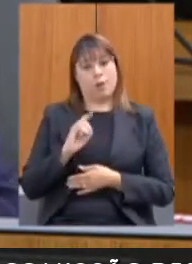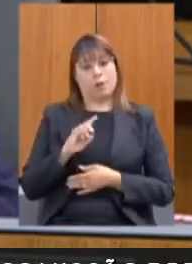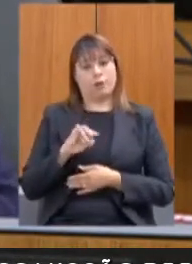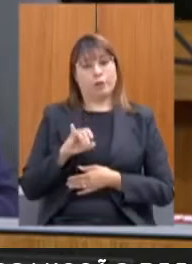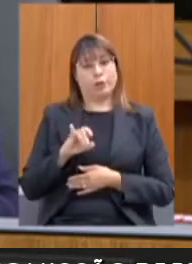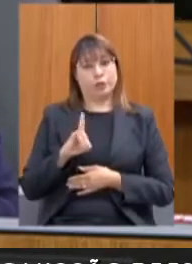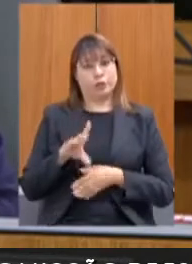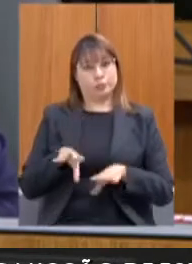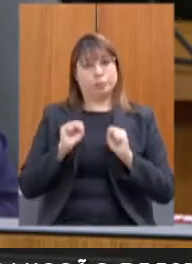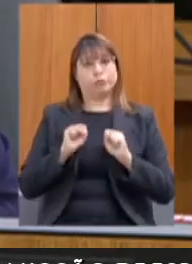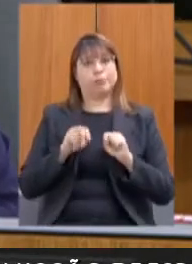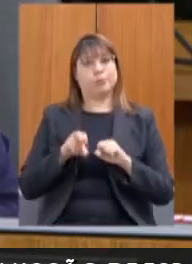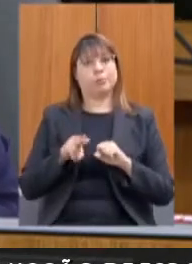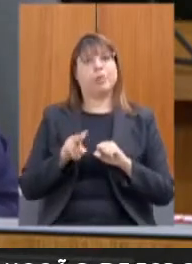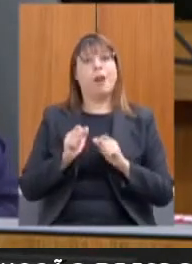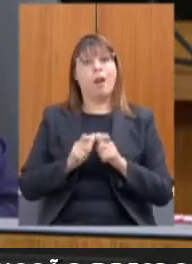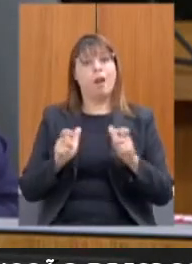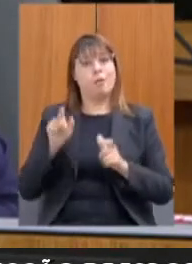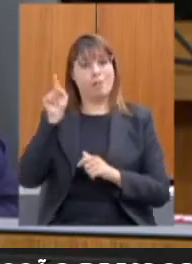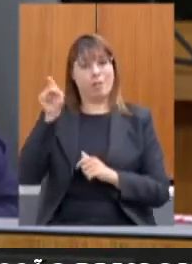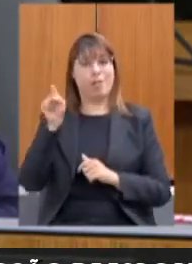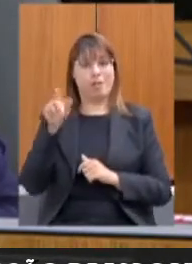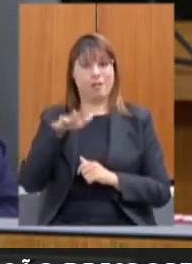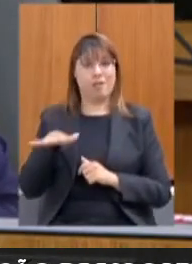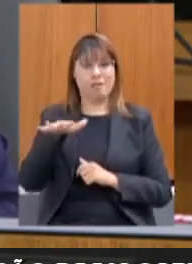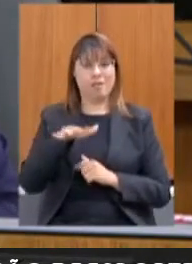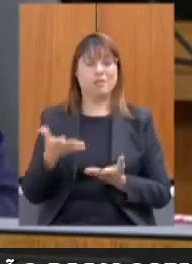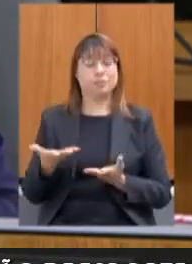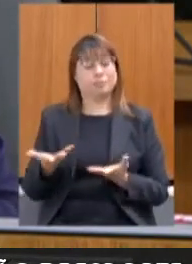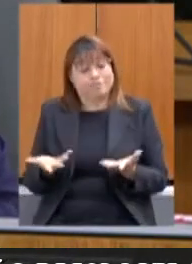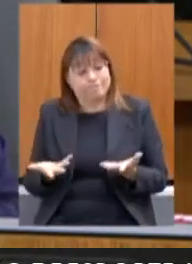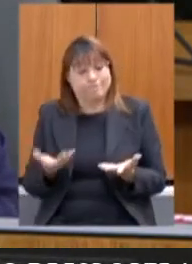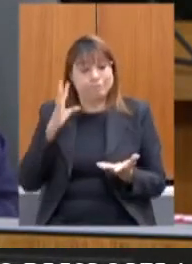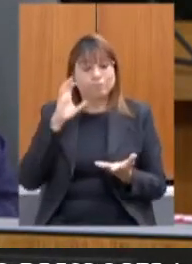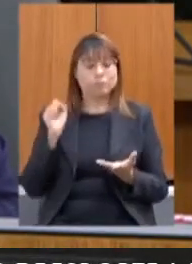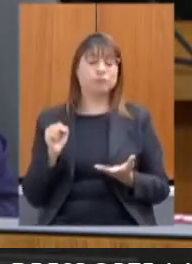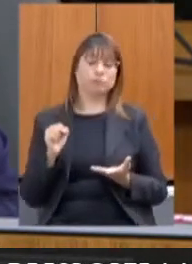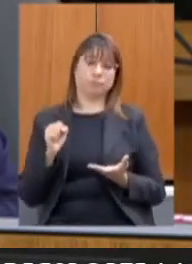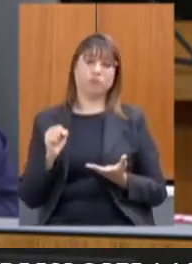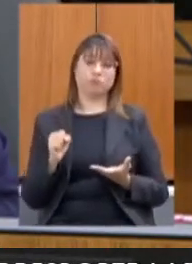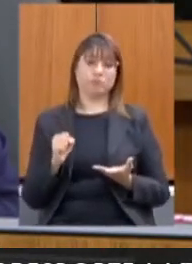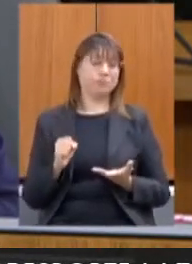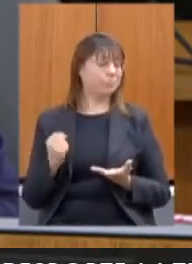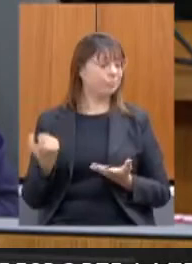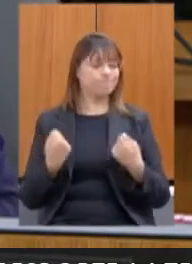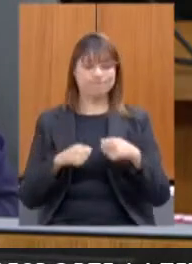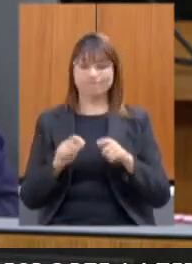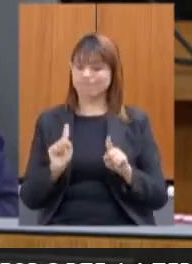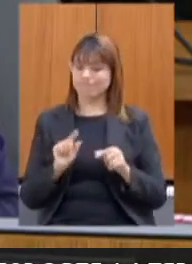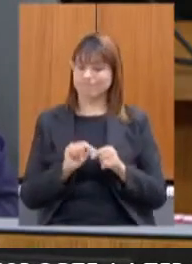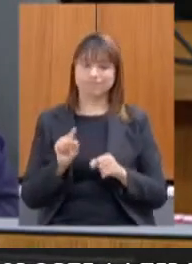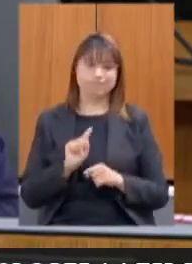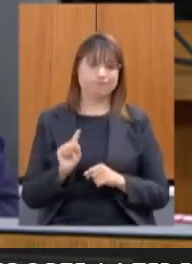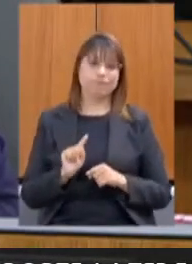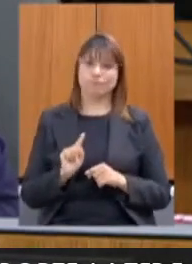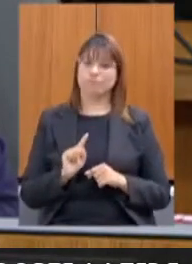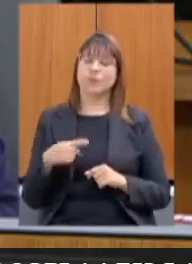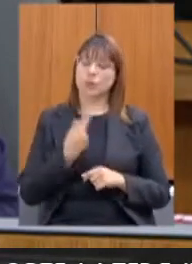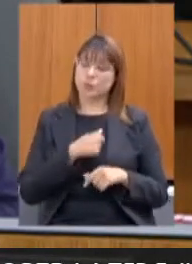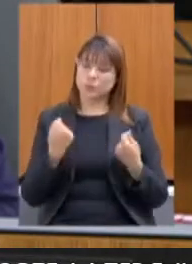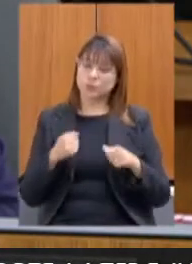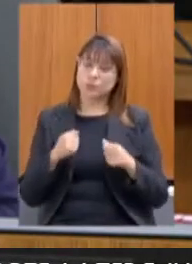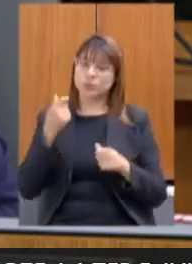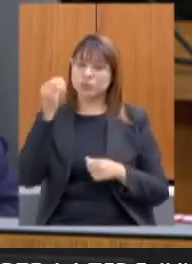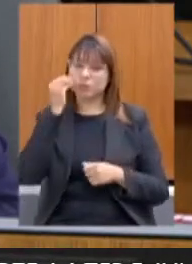contaminação aumentou. Então, acho que aquela situação foi absurda, brutal, desnecessária, e nós precisamos encontrar